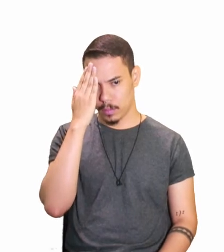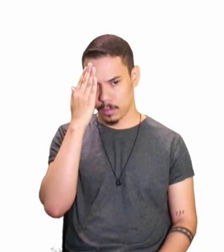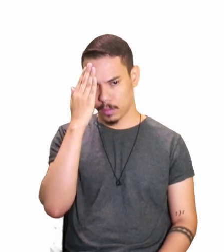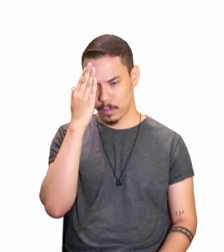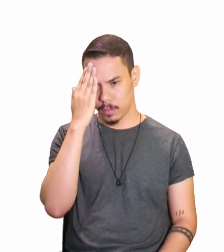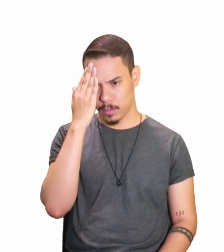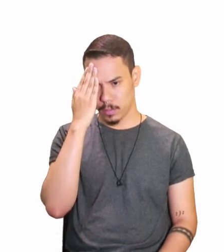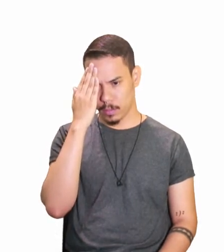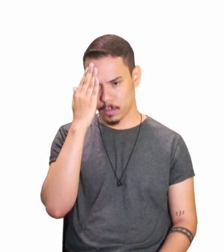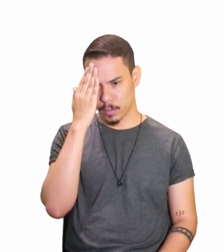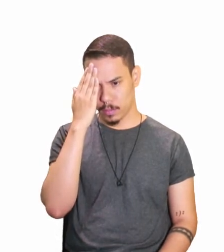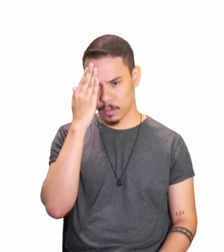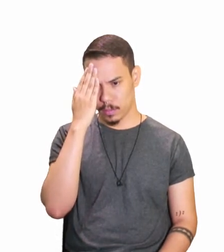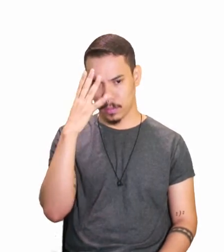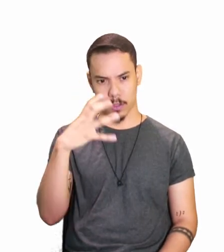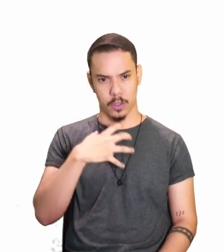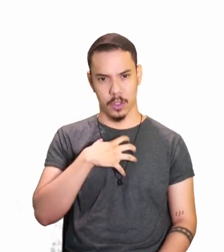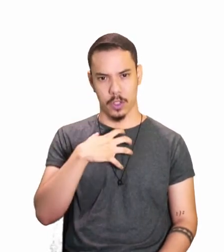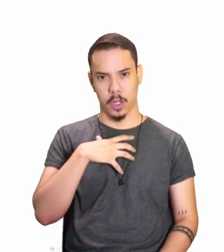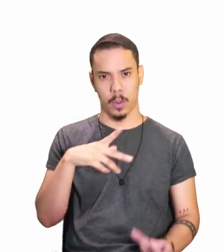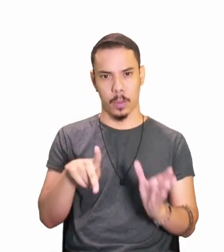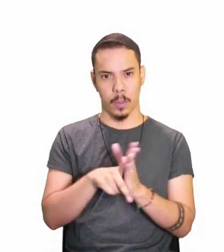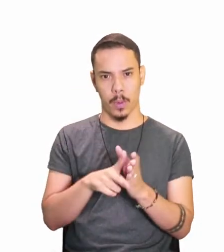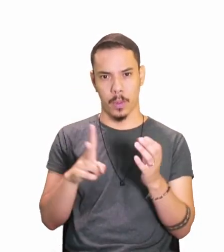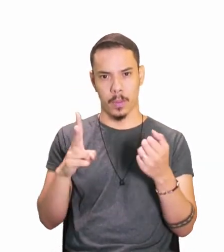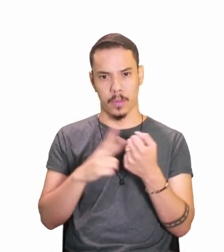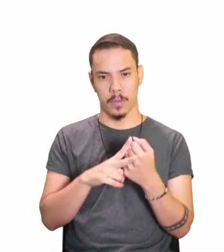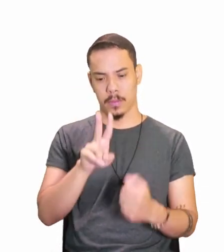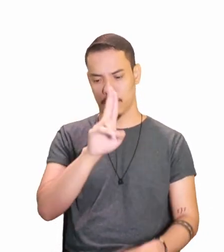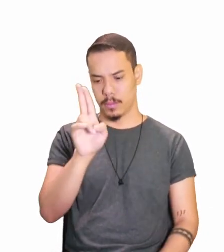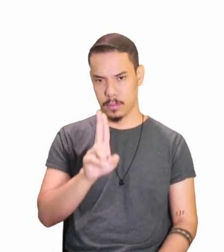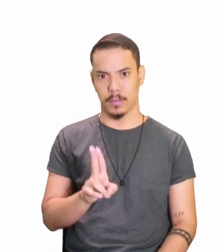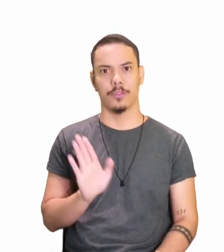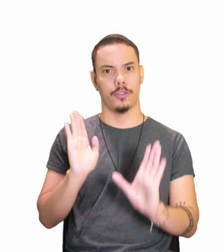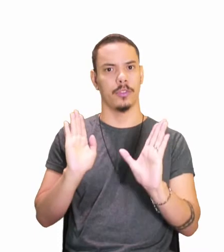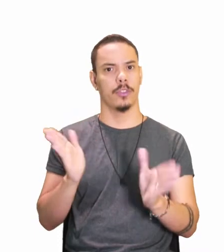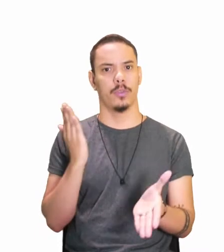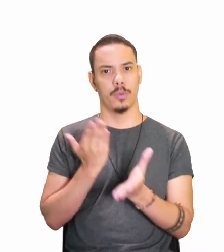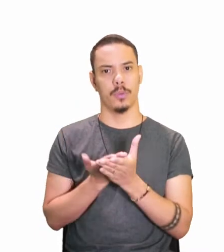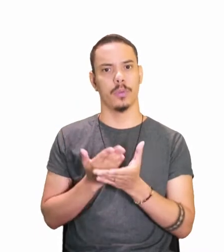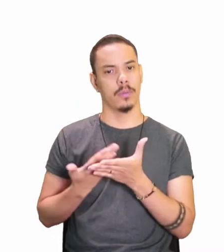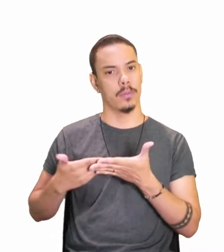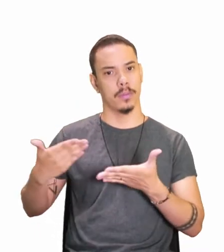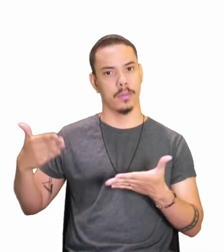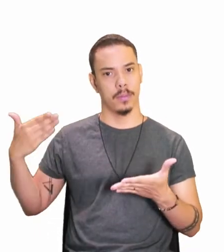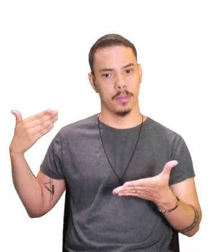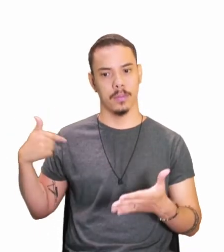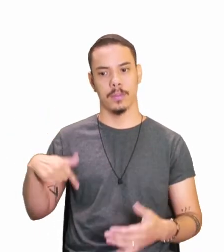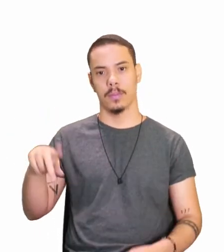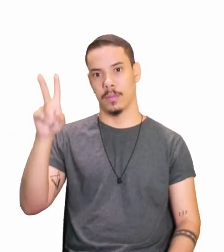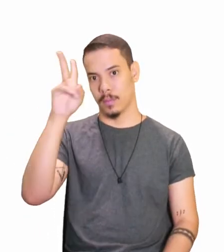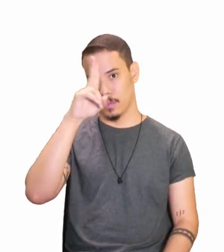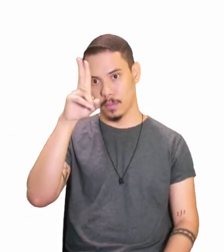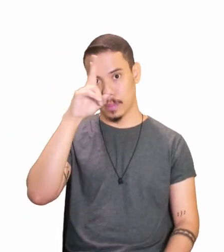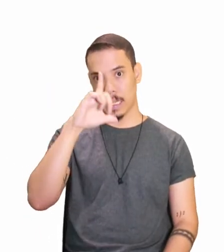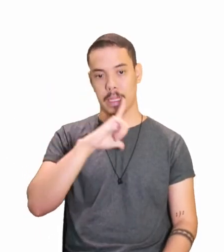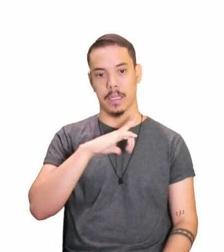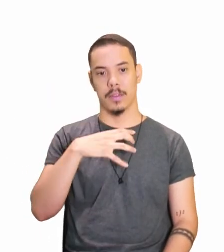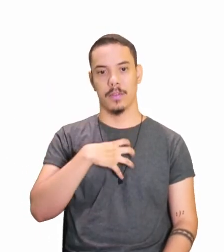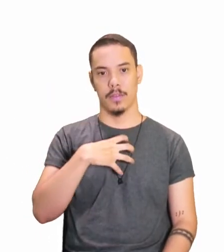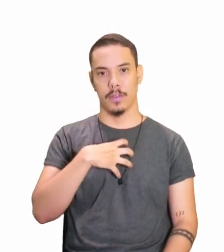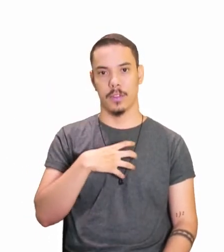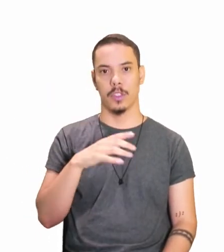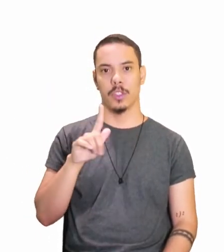Sabe aquelas formas nominais, que a gente já estudou aqui, né, que nós temos o seguinte, as formas nominais,